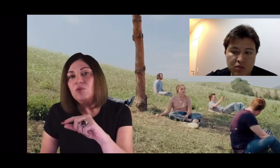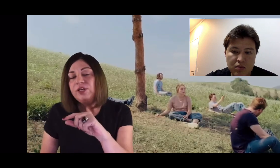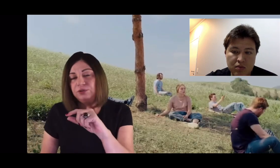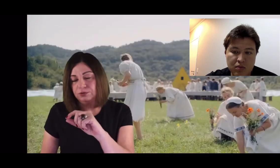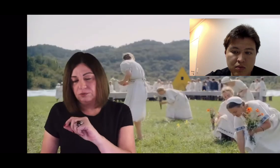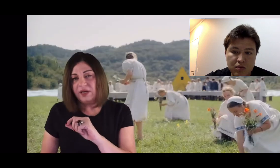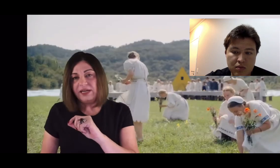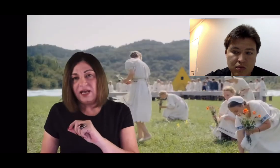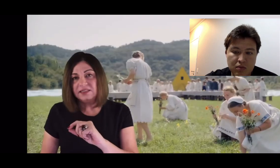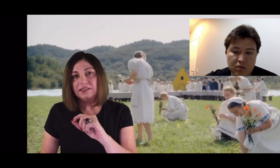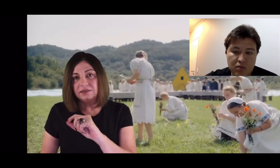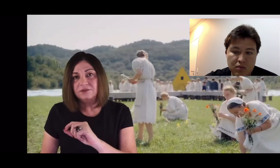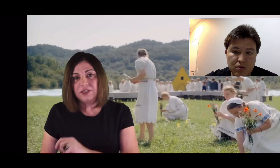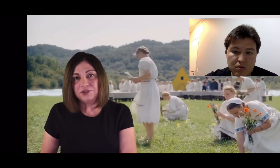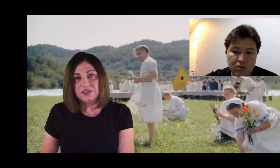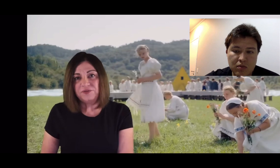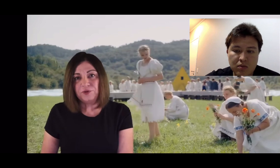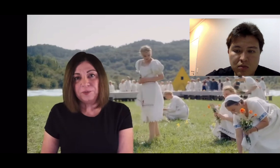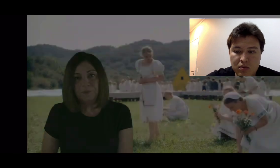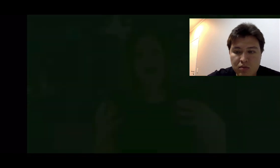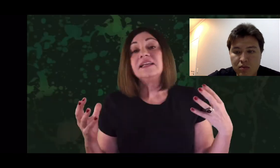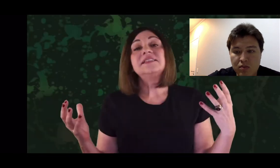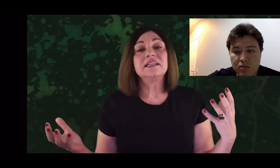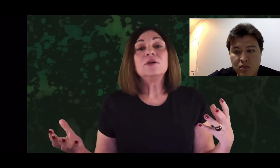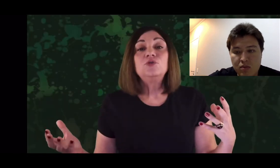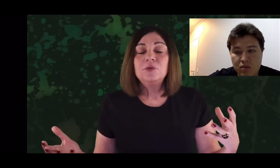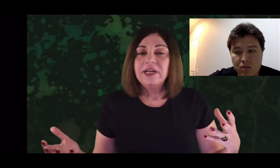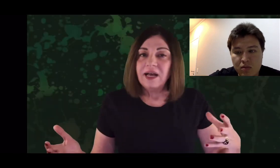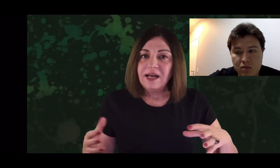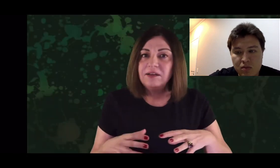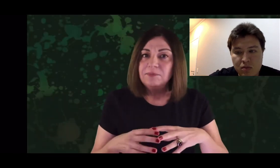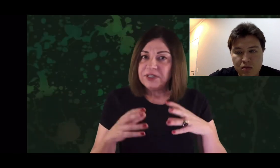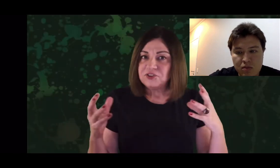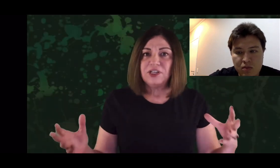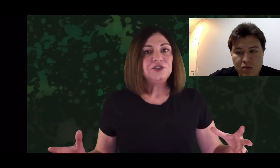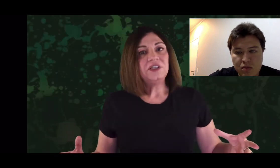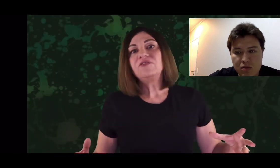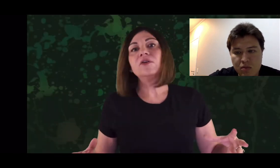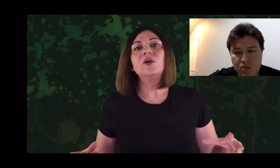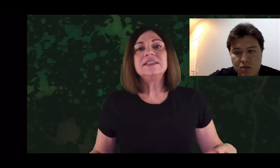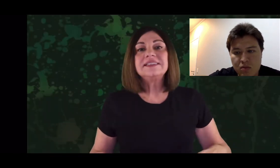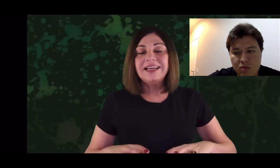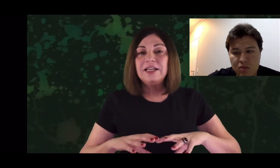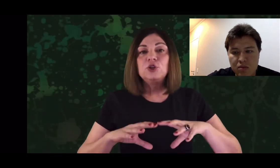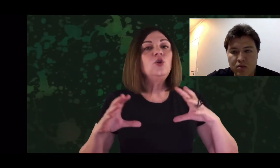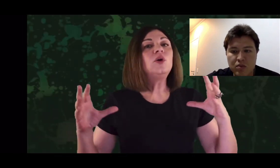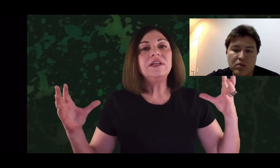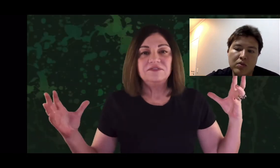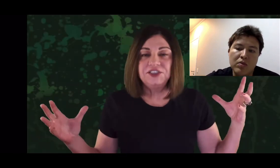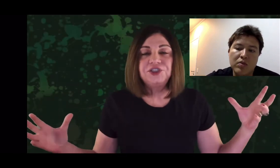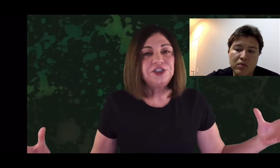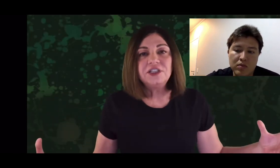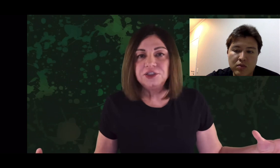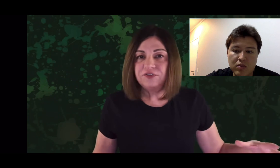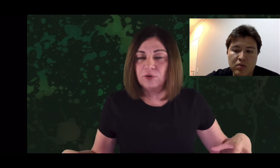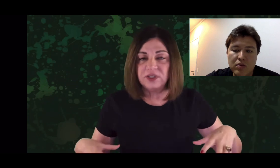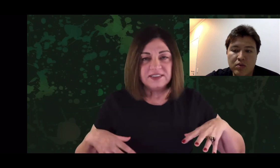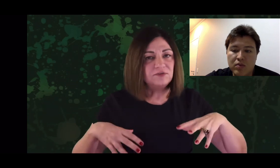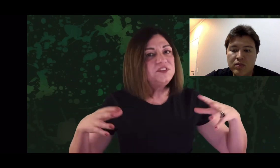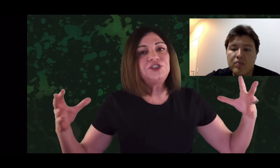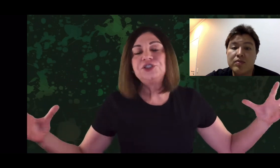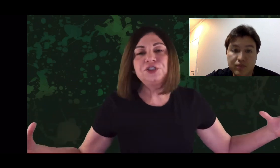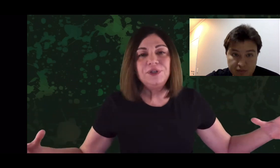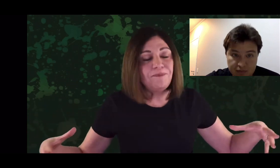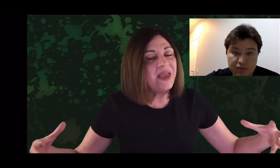muito o Ari Aster durante esse filme. A certa altura, a personagem da Florence é toda vestida de